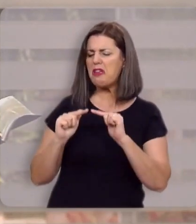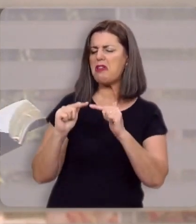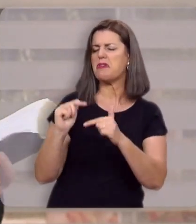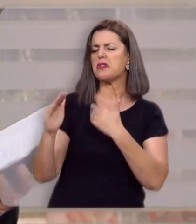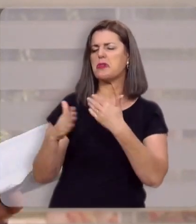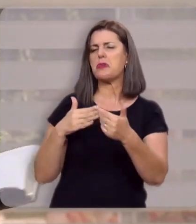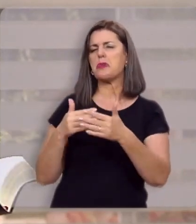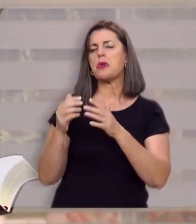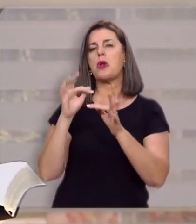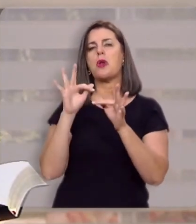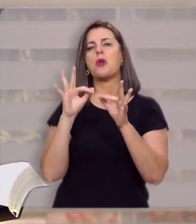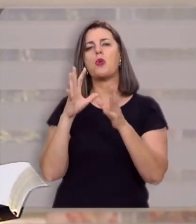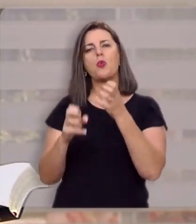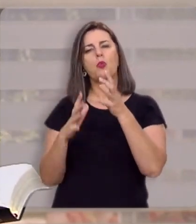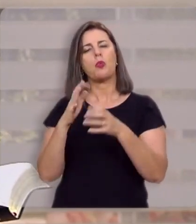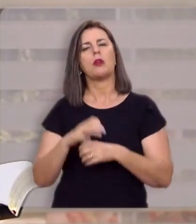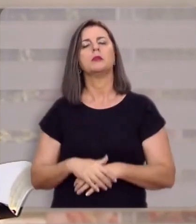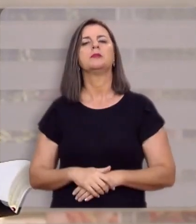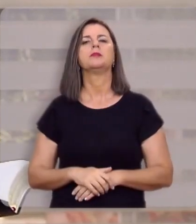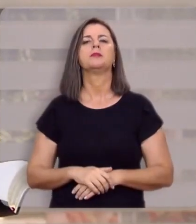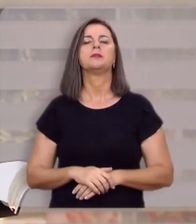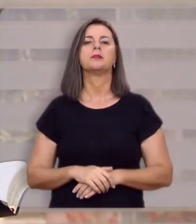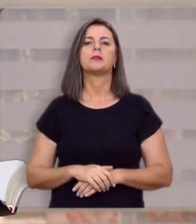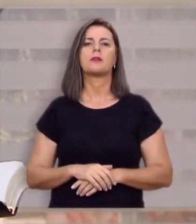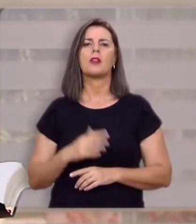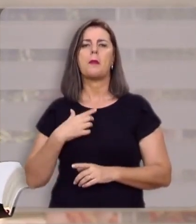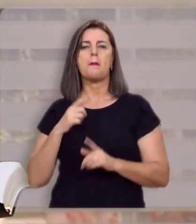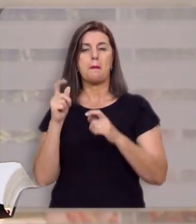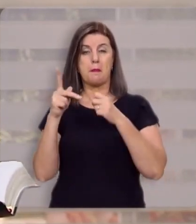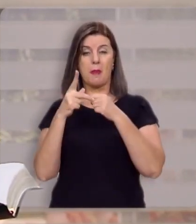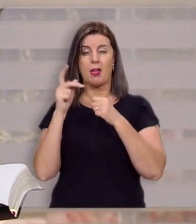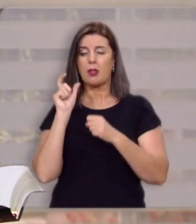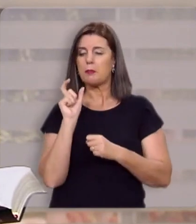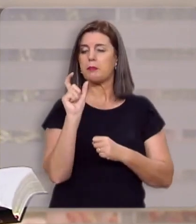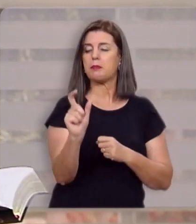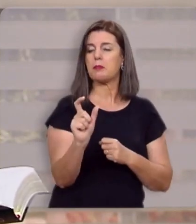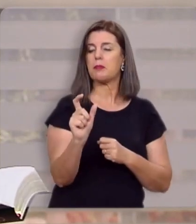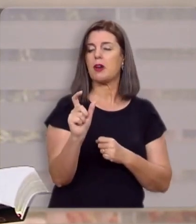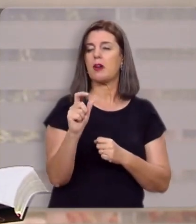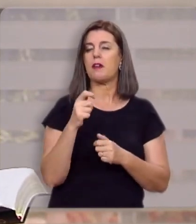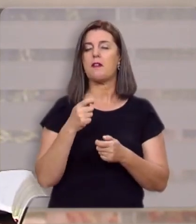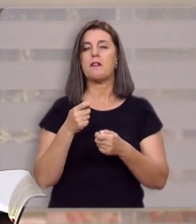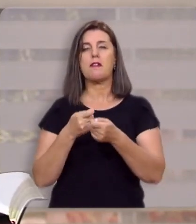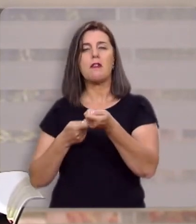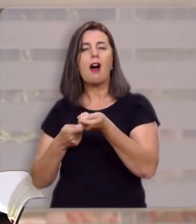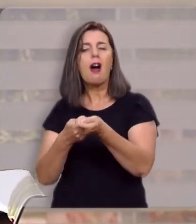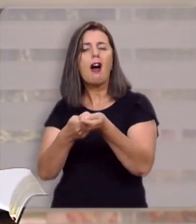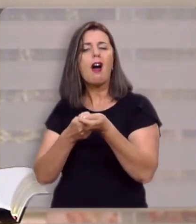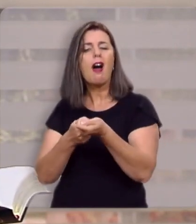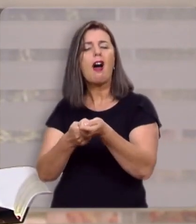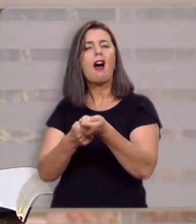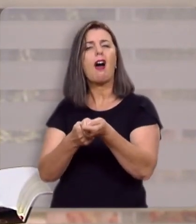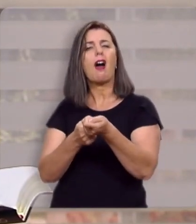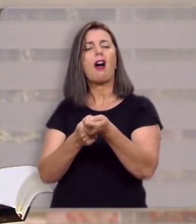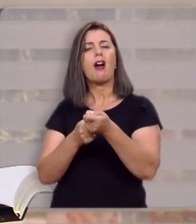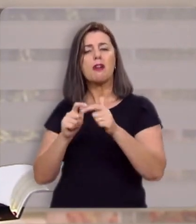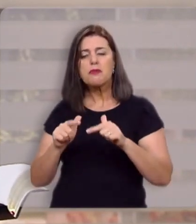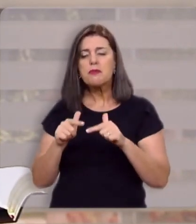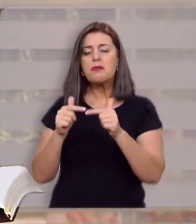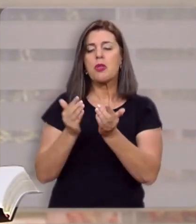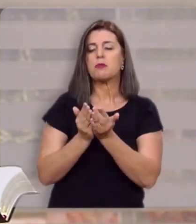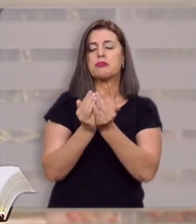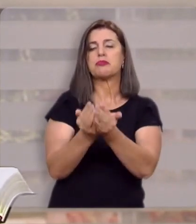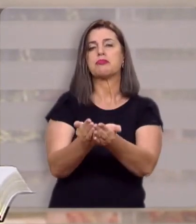todo tipo de luta. Ele foi apedrejado, ele foi fustigado com varas, ele enfrentou